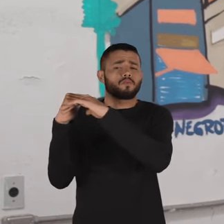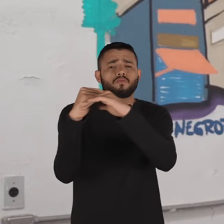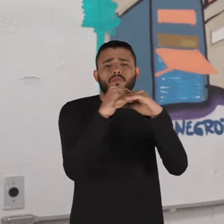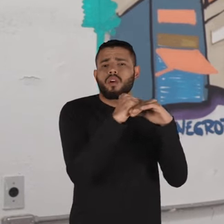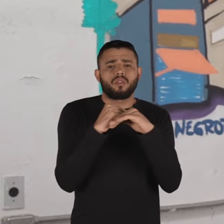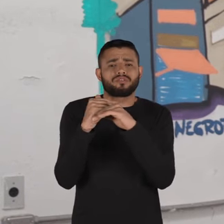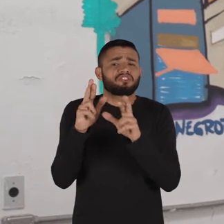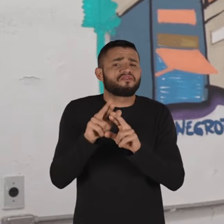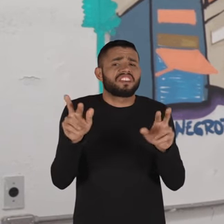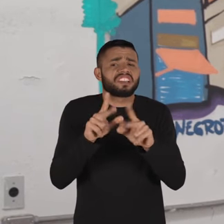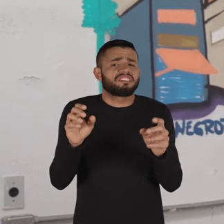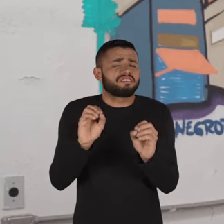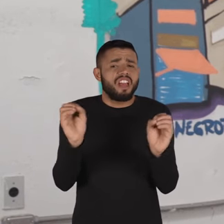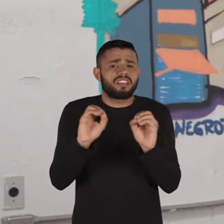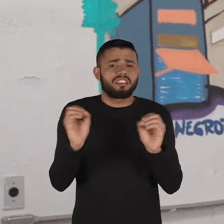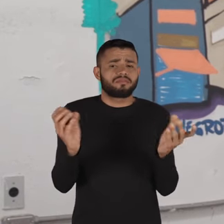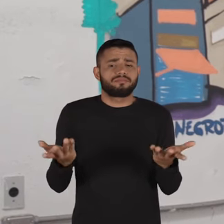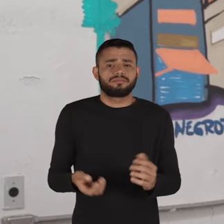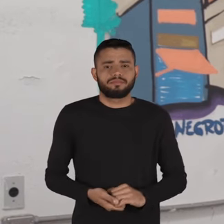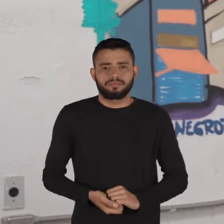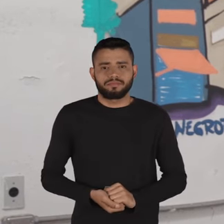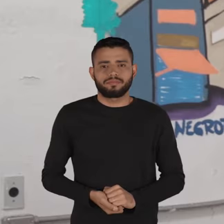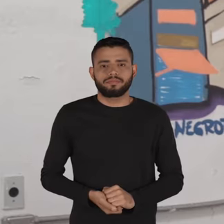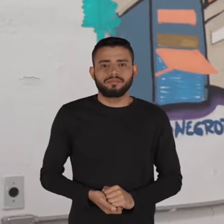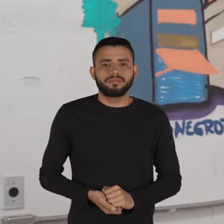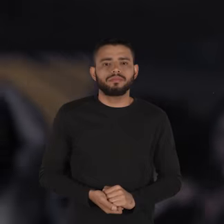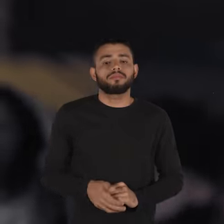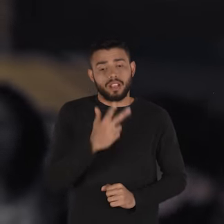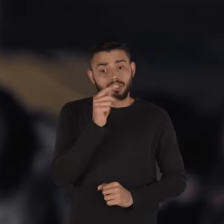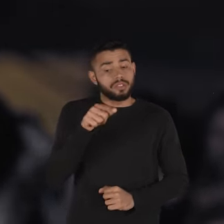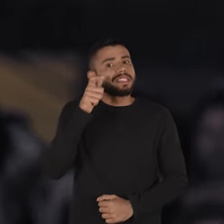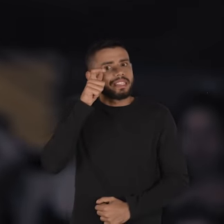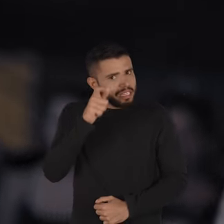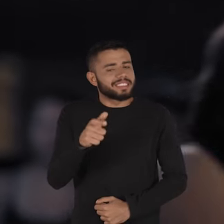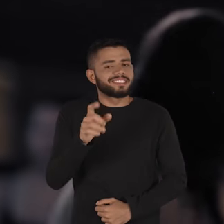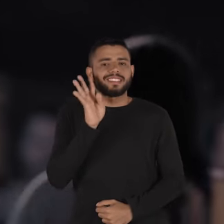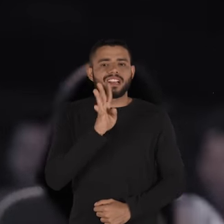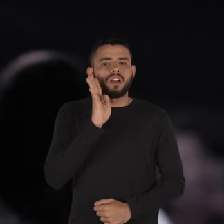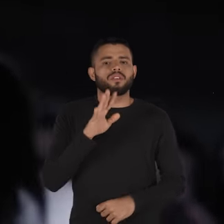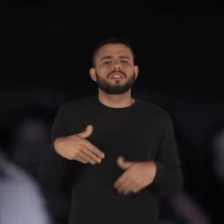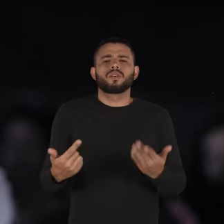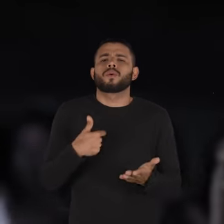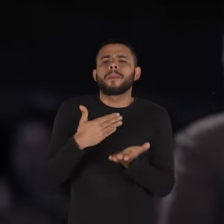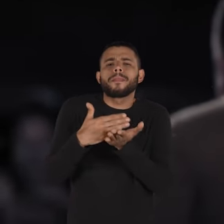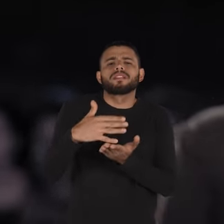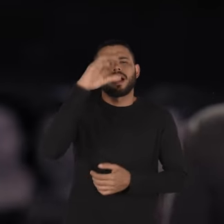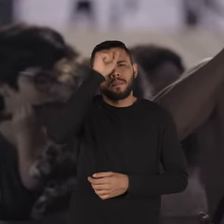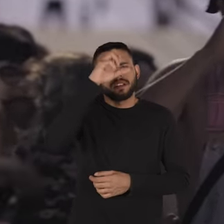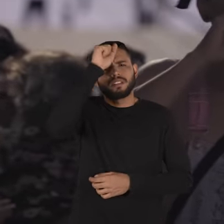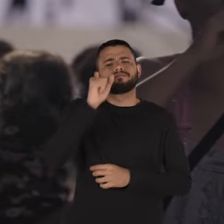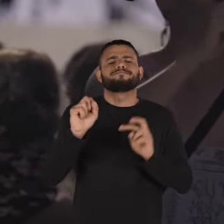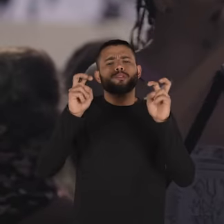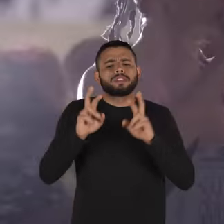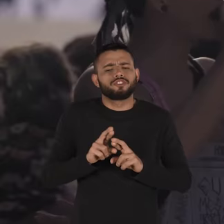o que todo mundo deveria fazer, como se fosse todo mundo igual. Isso é muito interessante. Eu comecei a